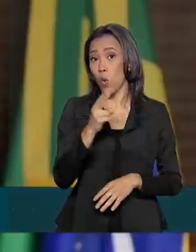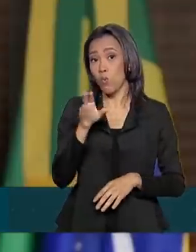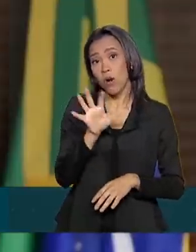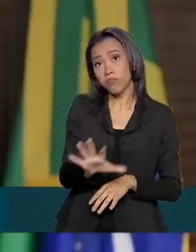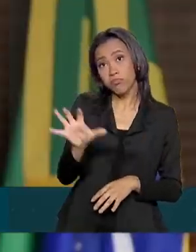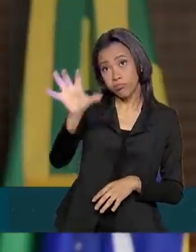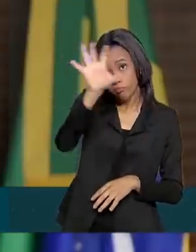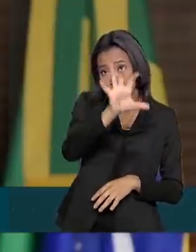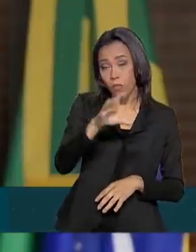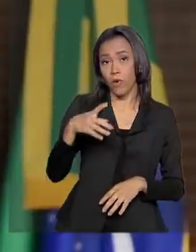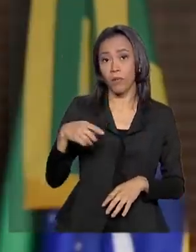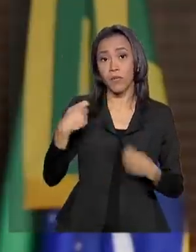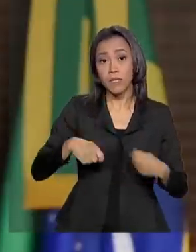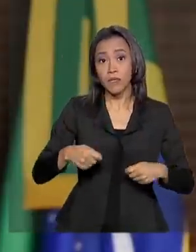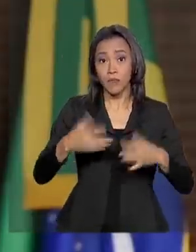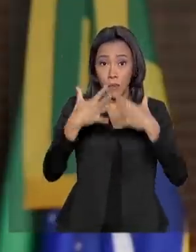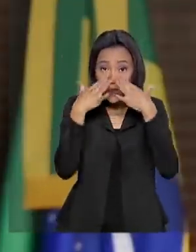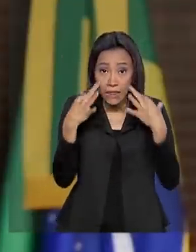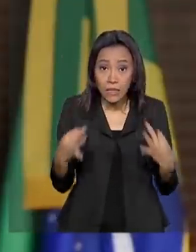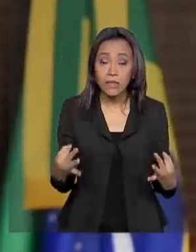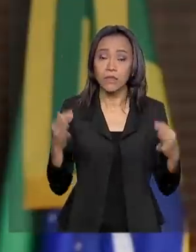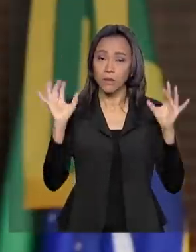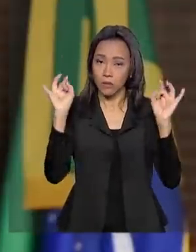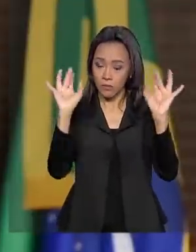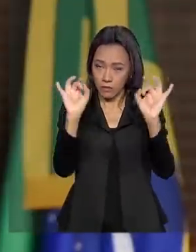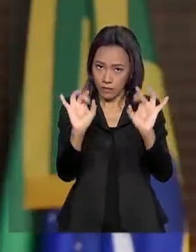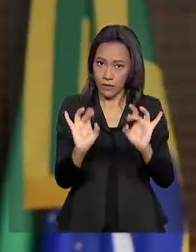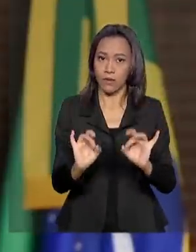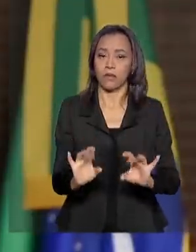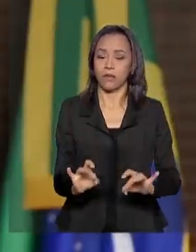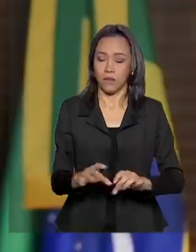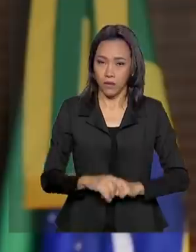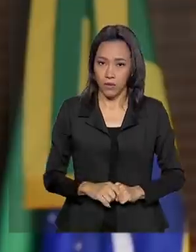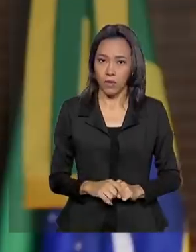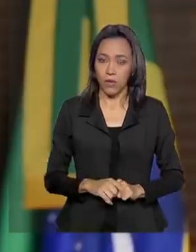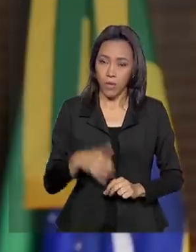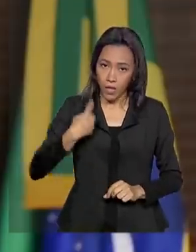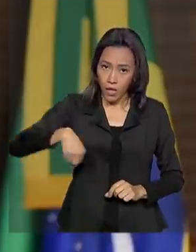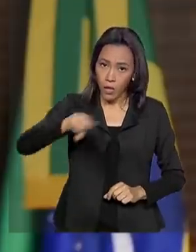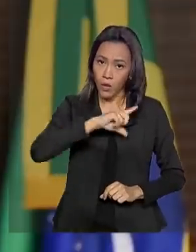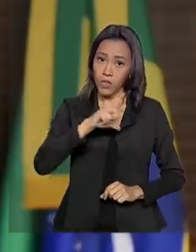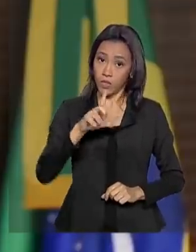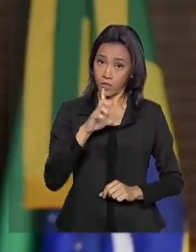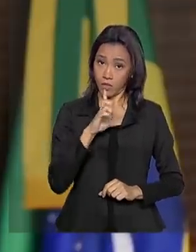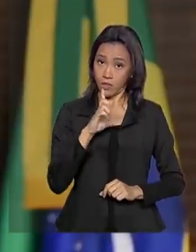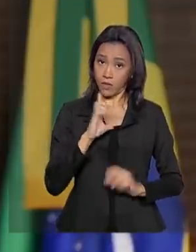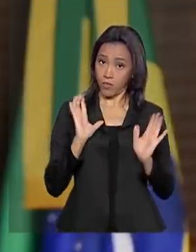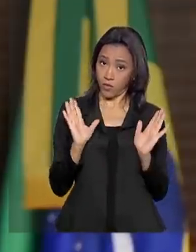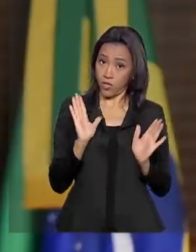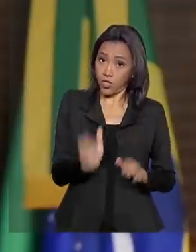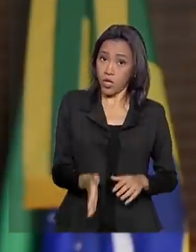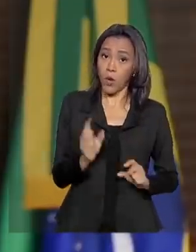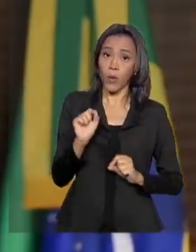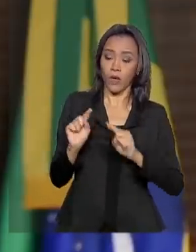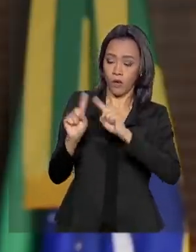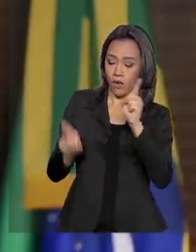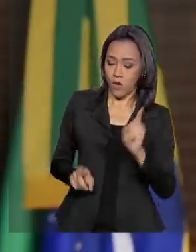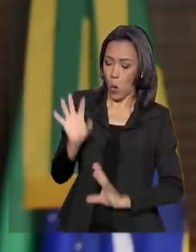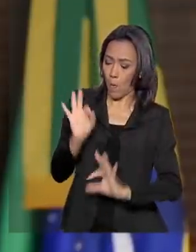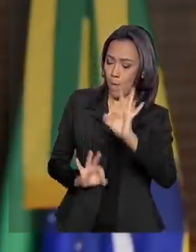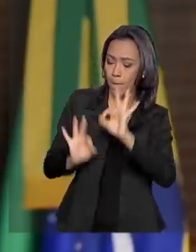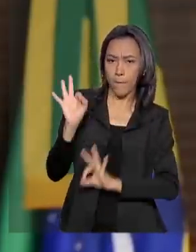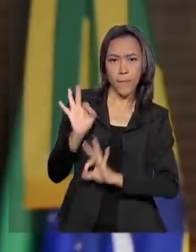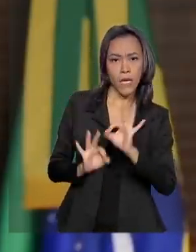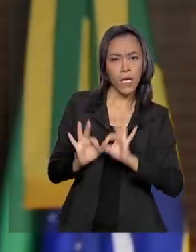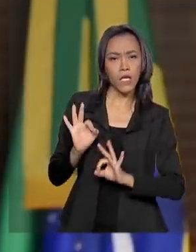mais especial para que nós tenhamos prontos um plano de